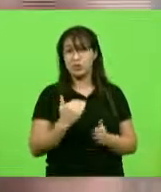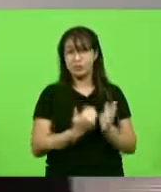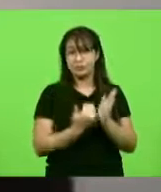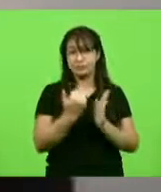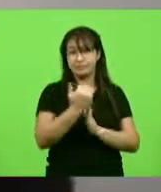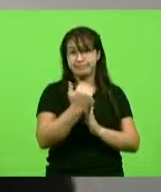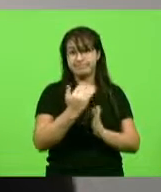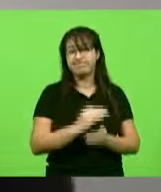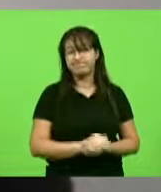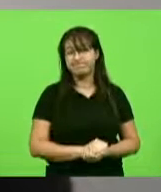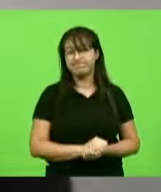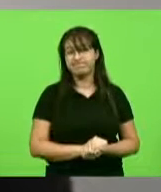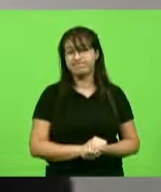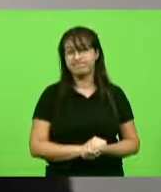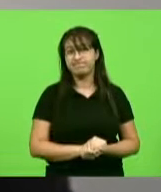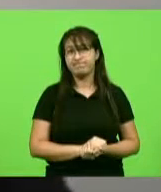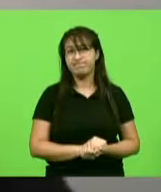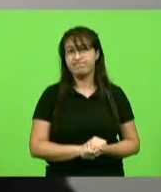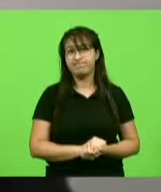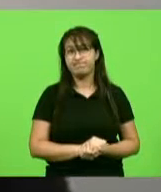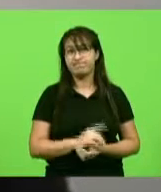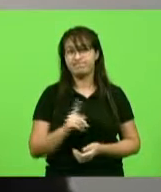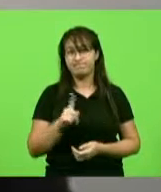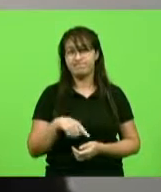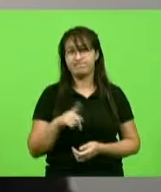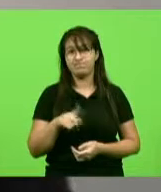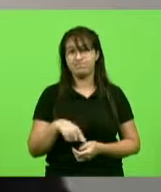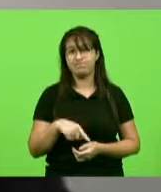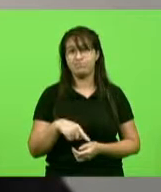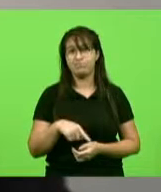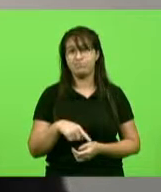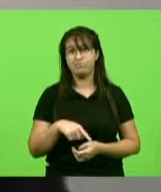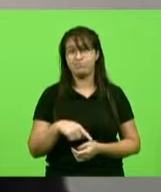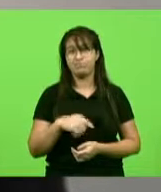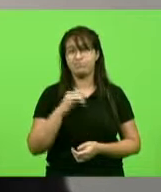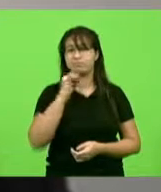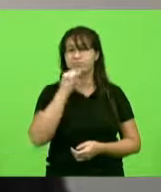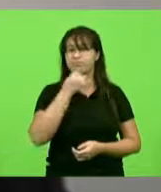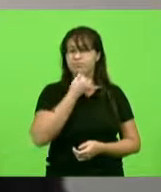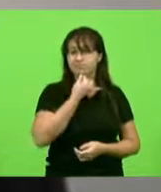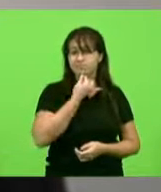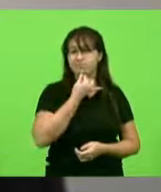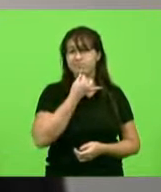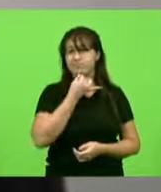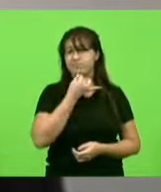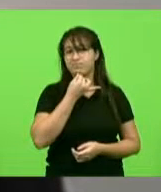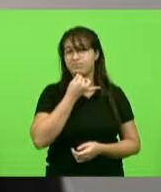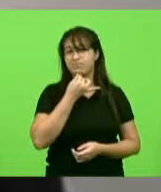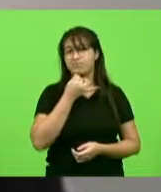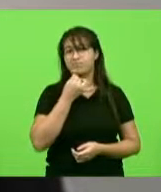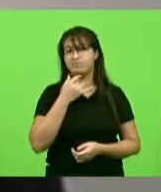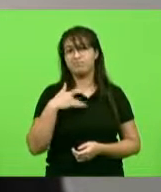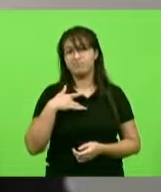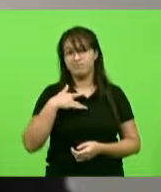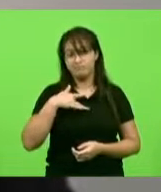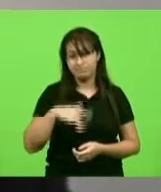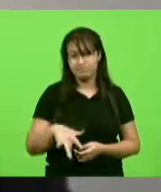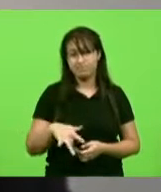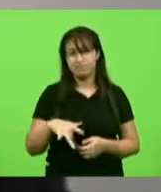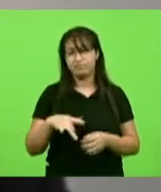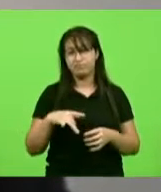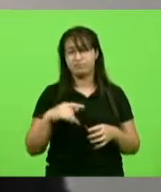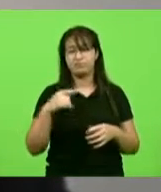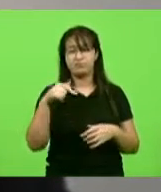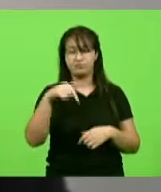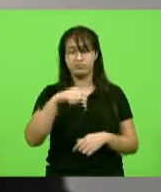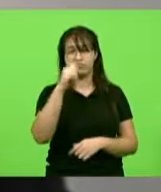Portanto, uma situação realmente lamentável em que vive o nosso país. Nós